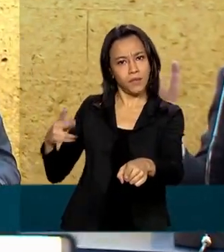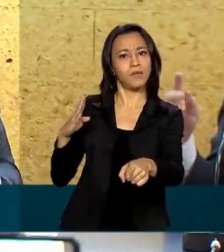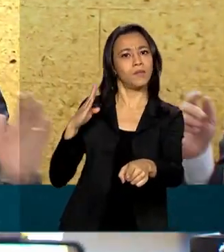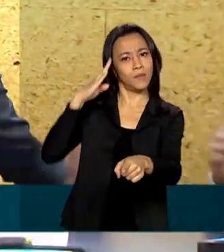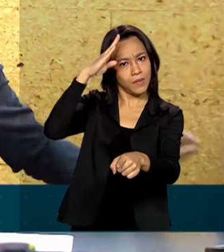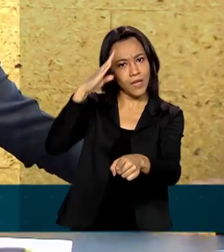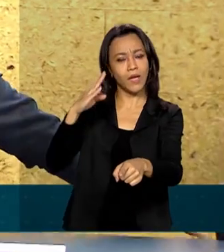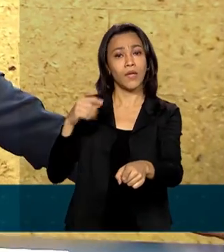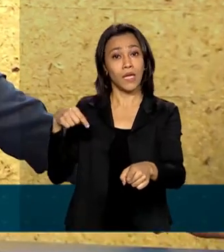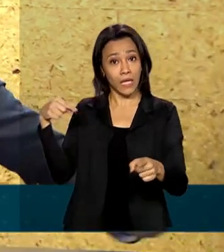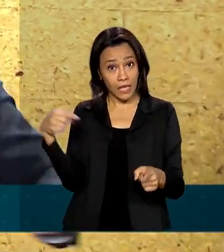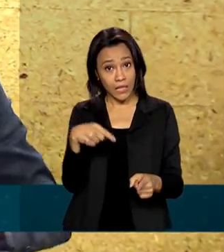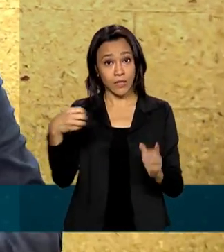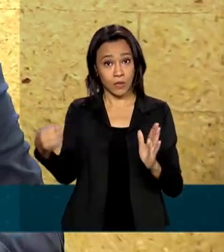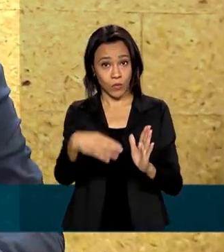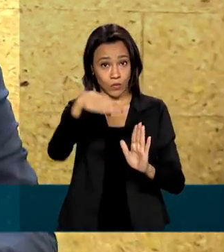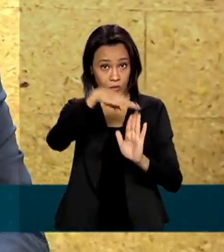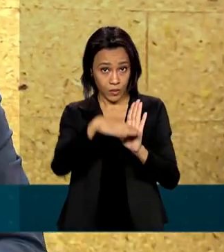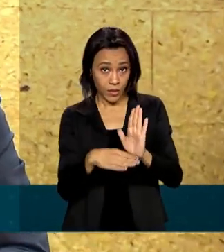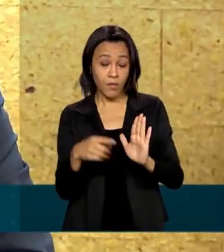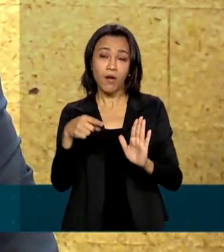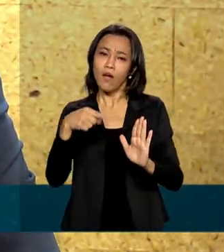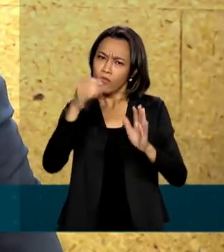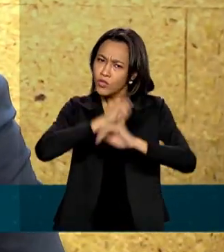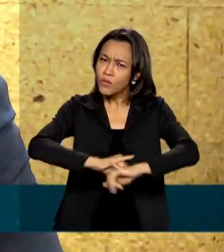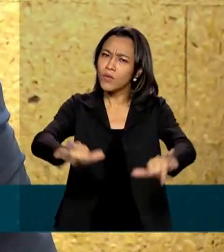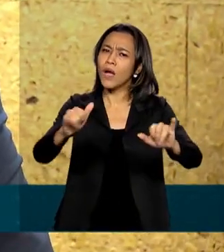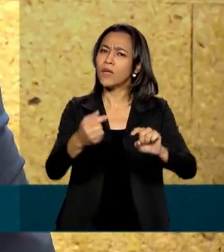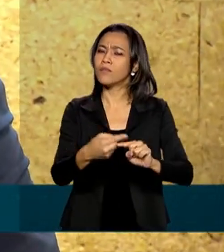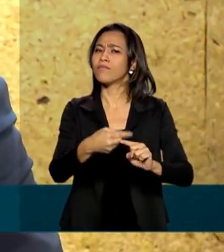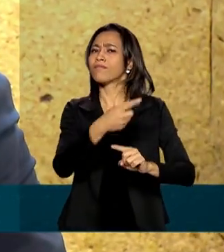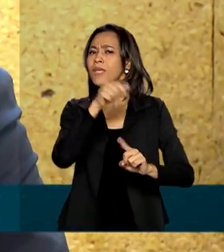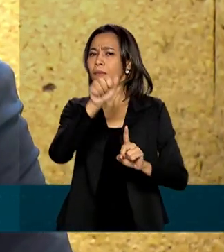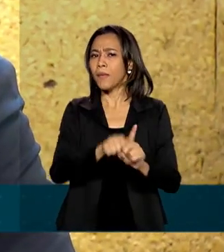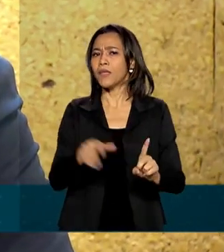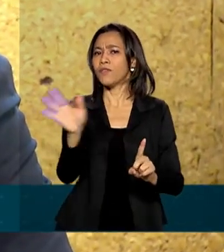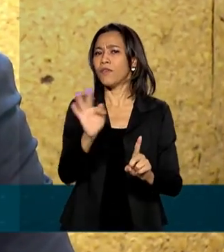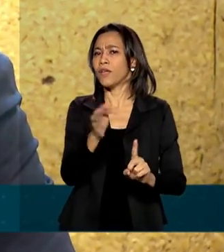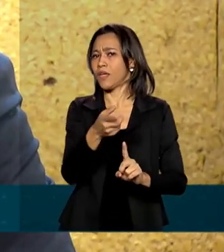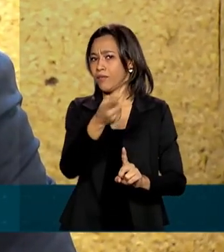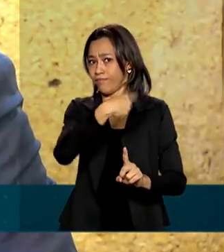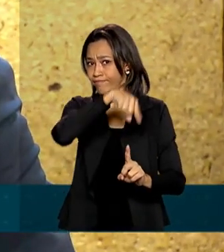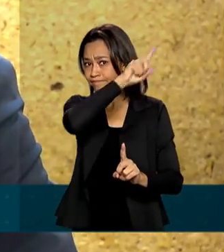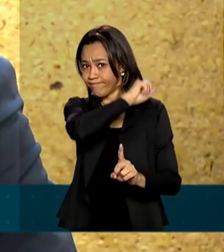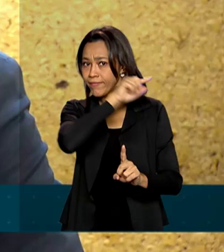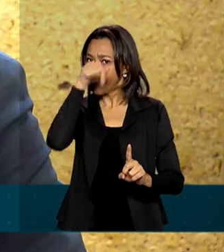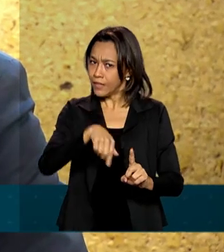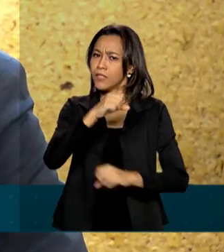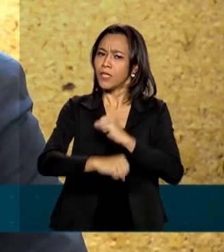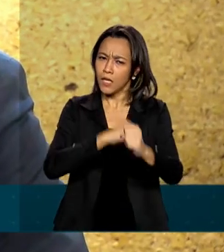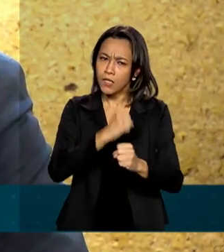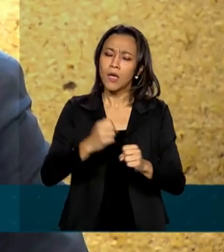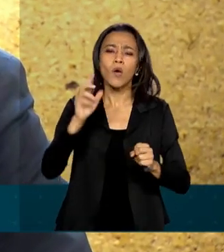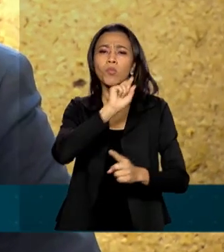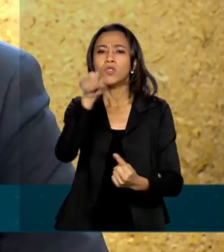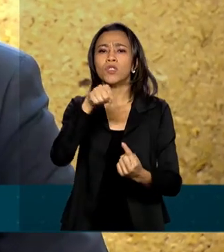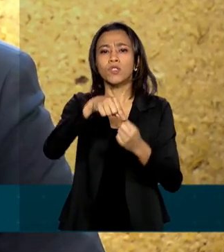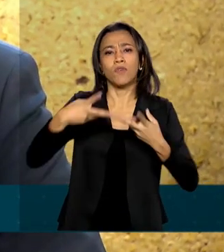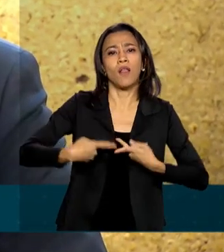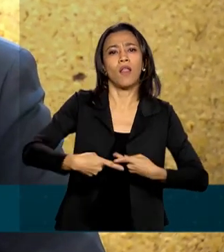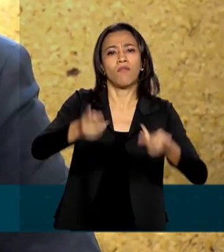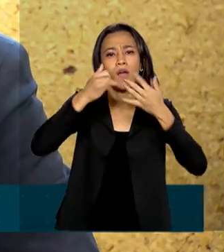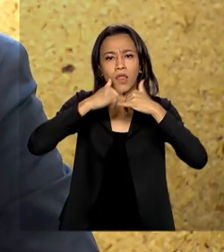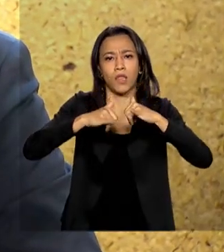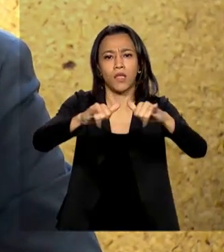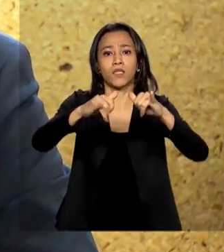O novo programa foi lançado pelo governo em fevereiro deste ano e tem a meta de levar energia limpa e renovável a 70